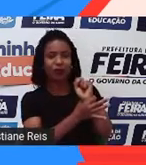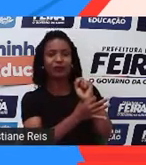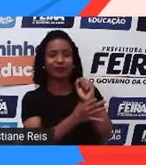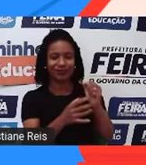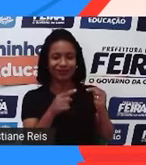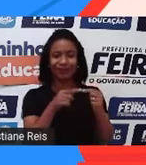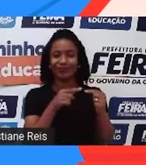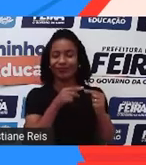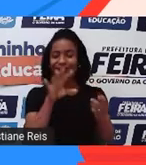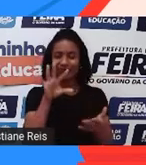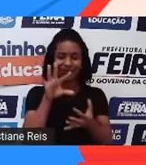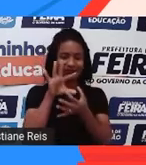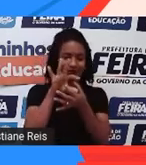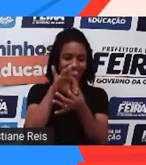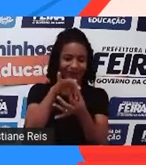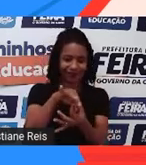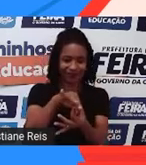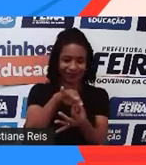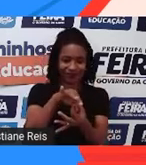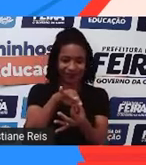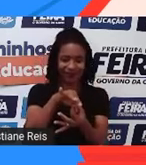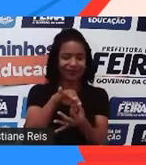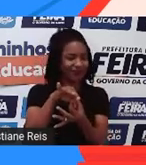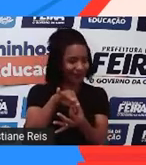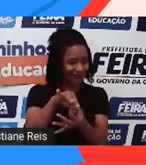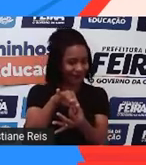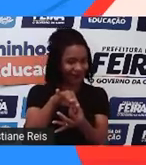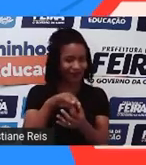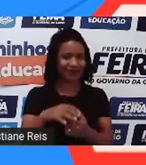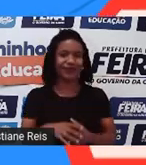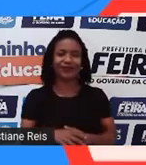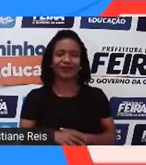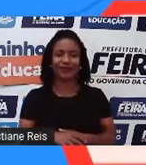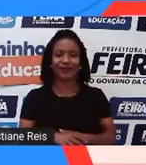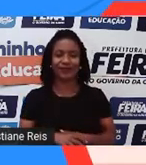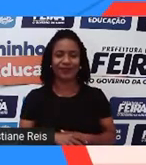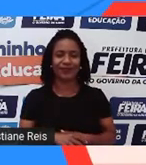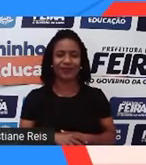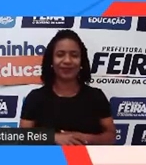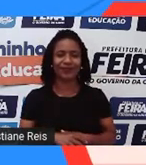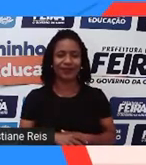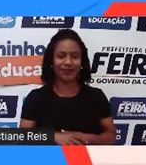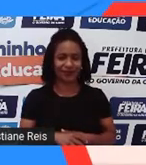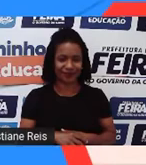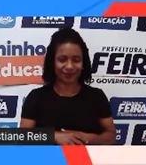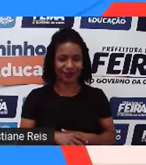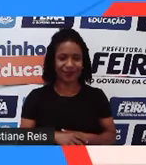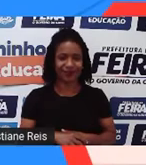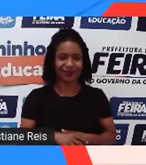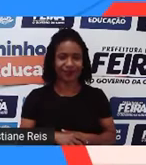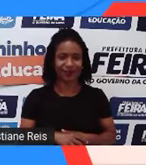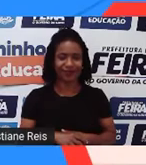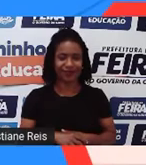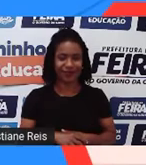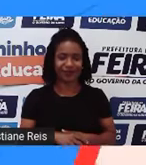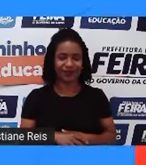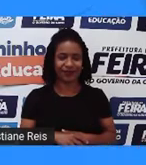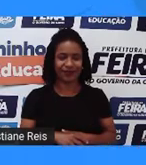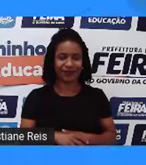site, de site de segurança, é o greenlock, o cadeado verde. Ok? Greenlock,